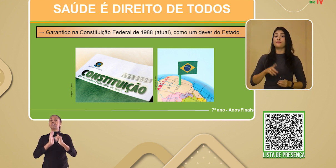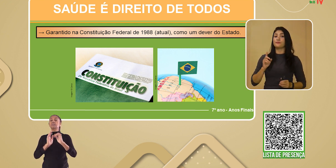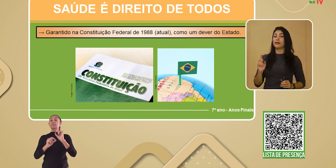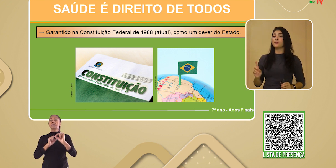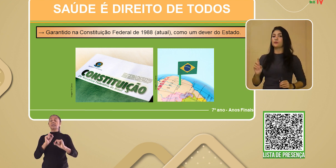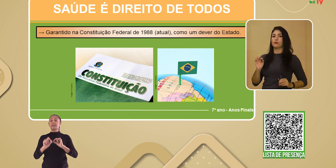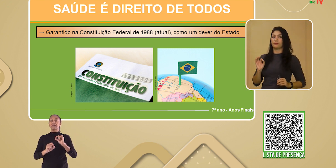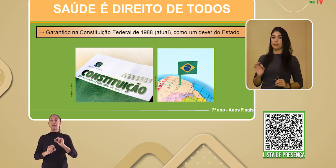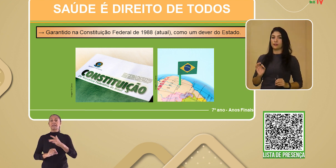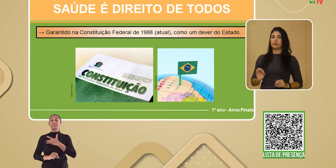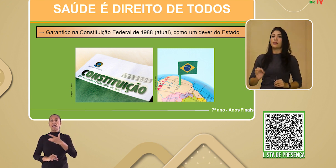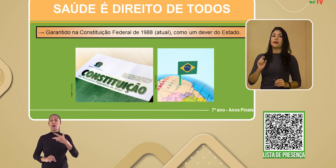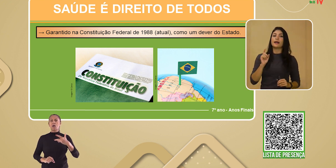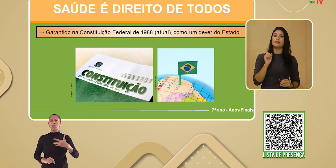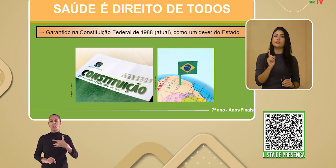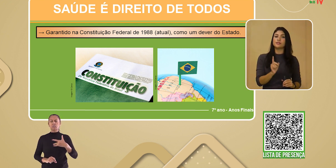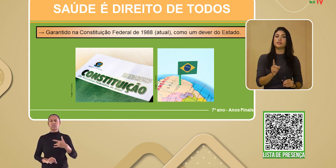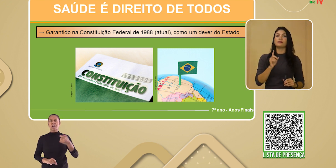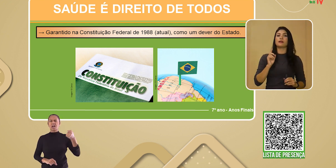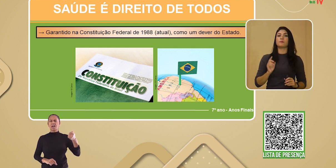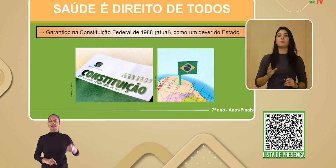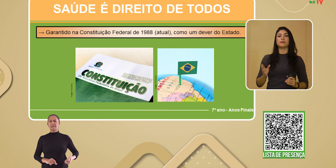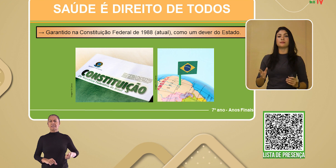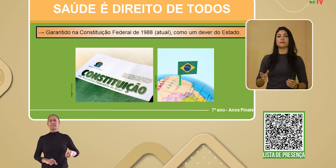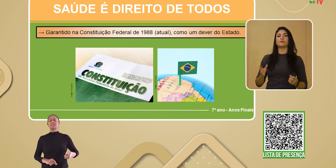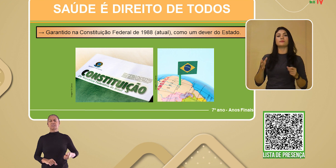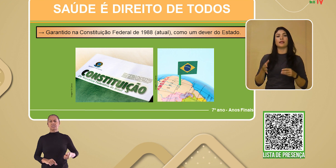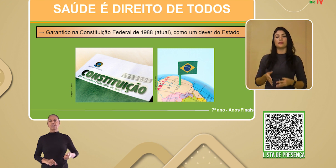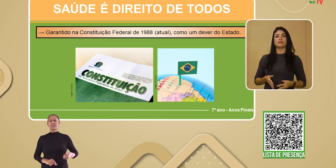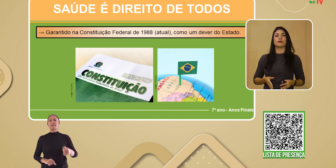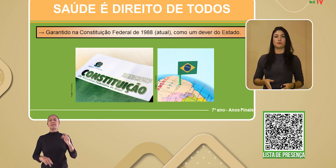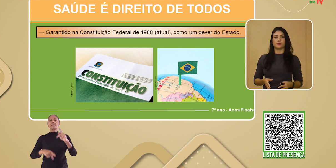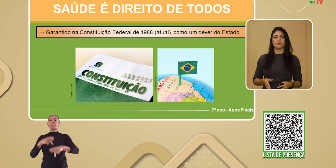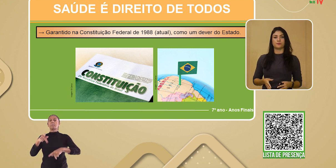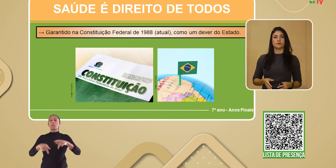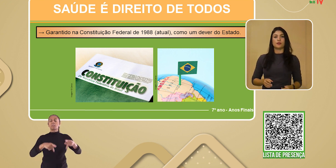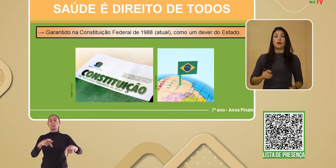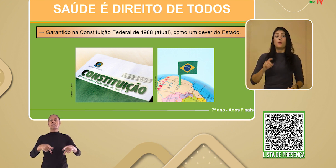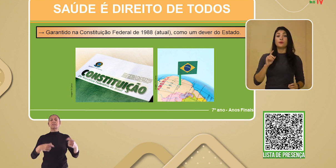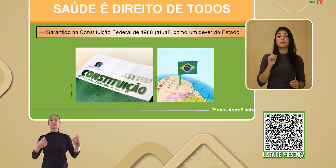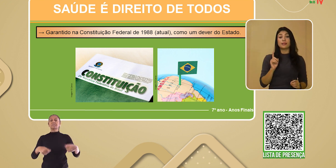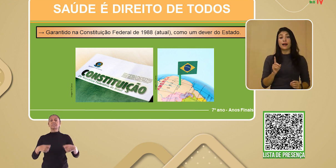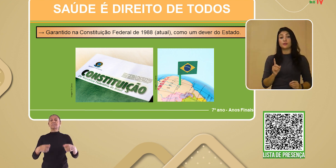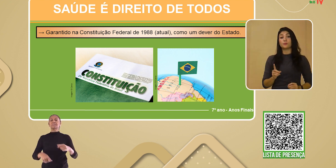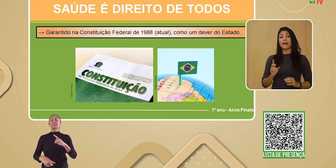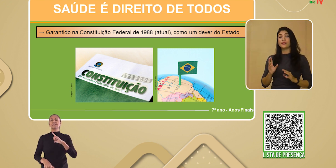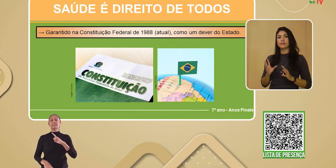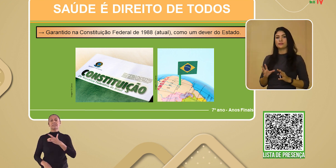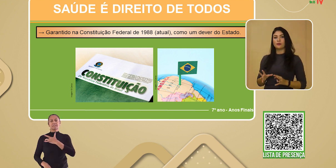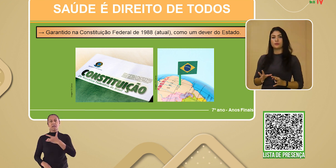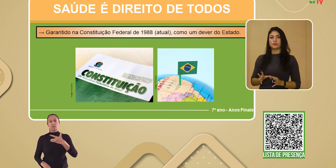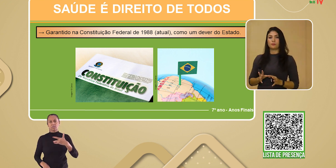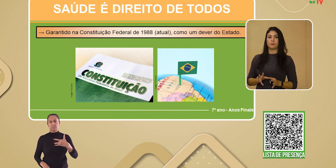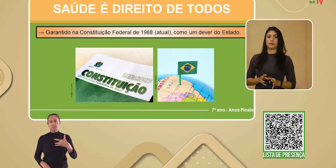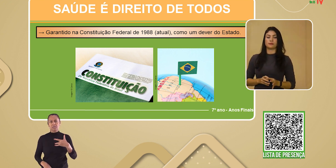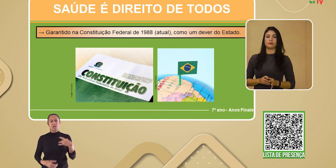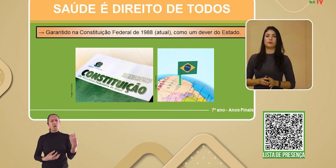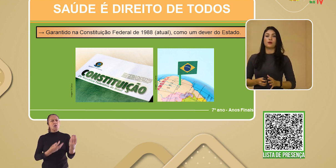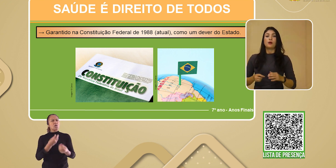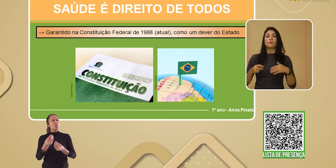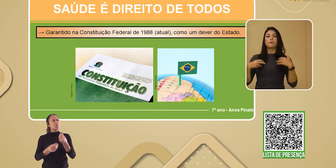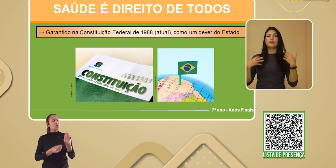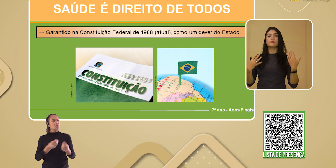que é dever do governo garantir que a população tenha saúde. O estado mede a saúde da